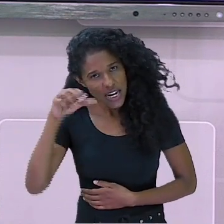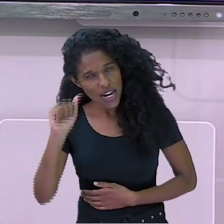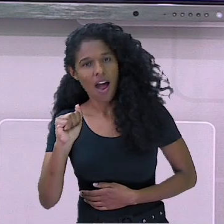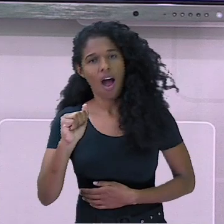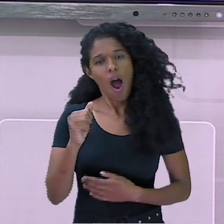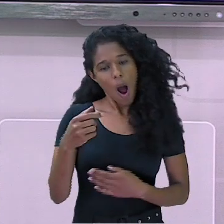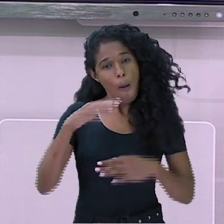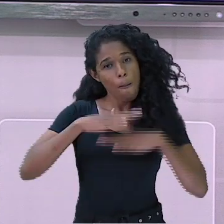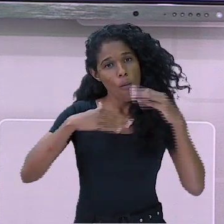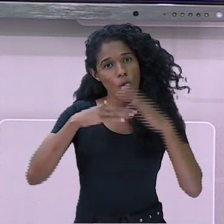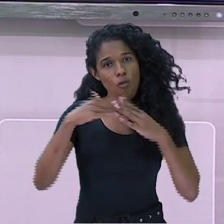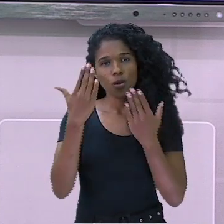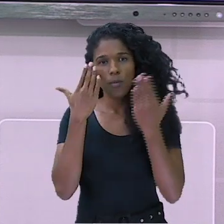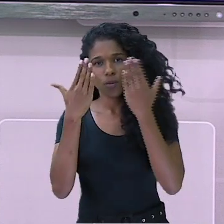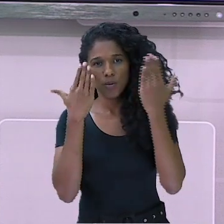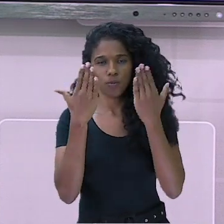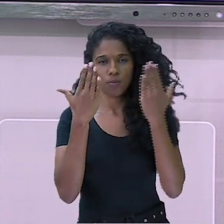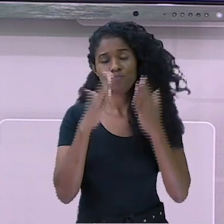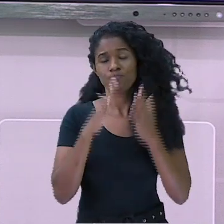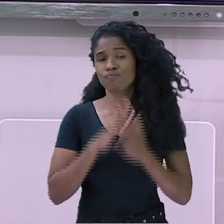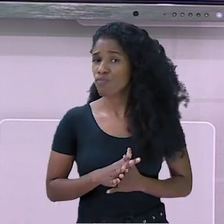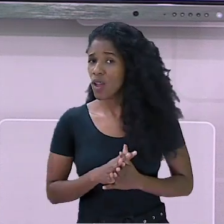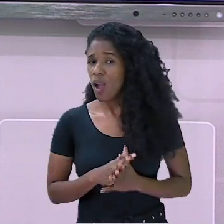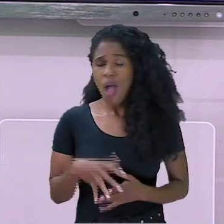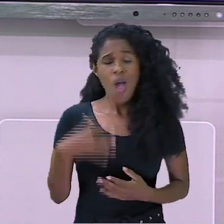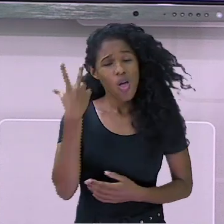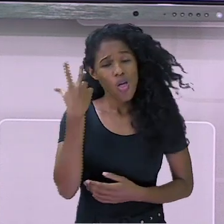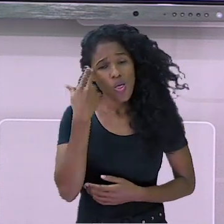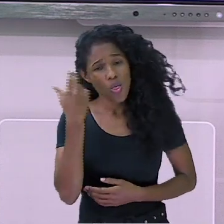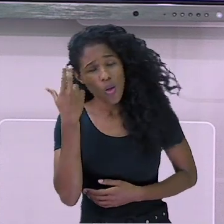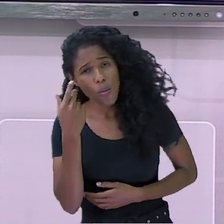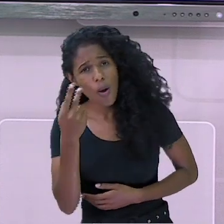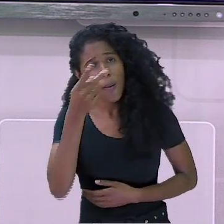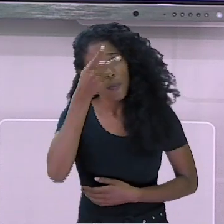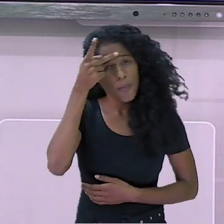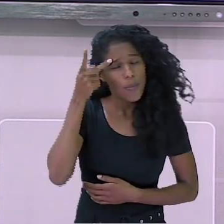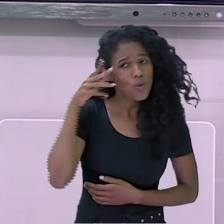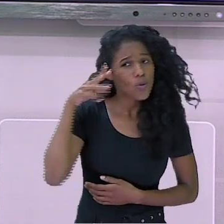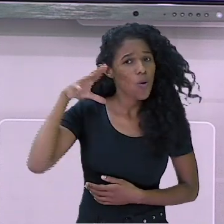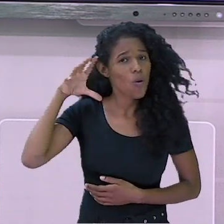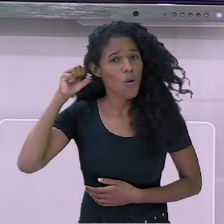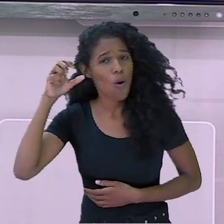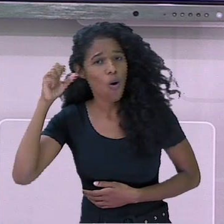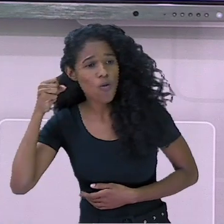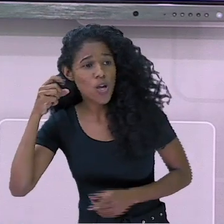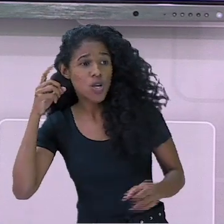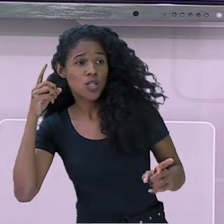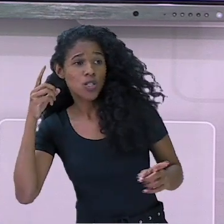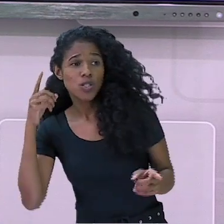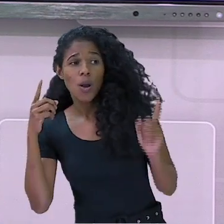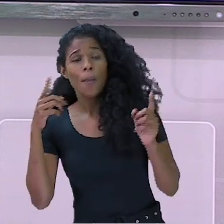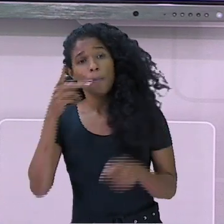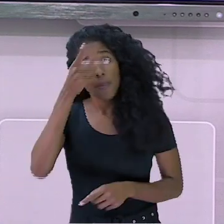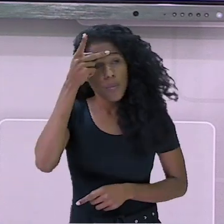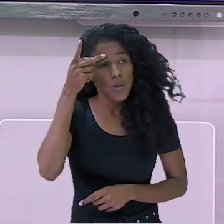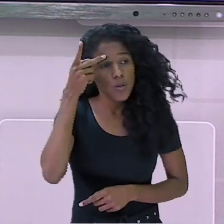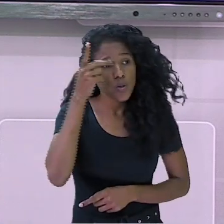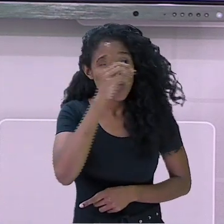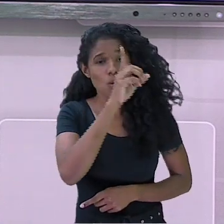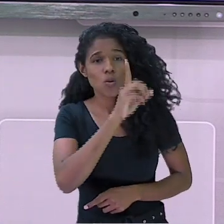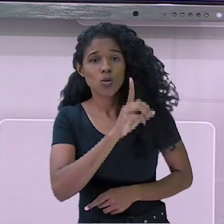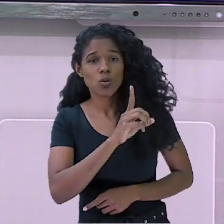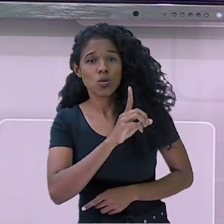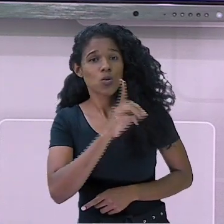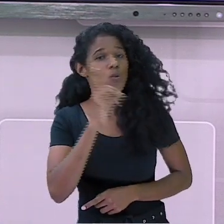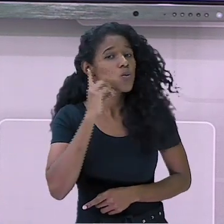fiquem confusos como conversar com pessoas surdas ou com deficiência auditiva. Isso é normal e ninguém deve se